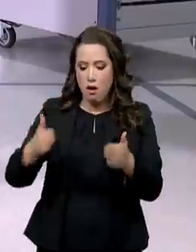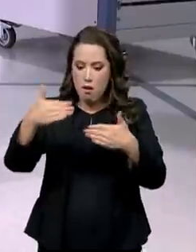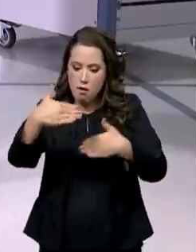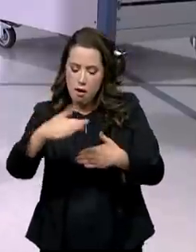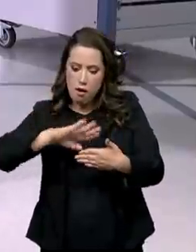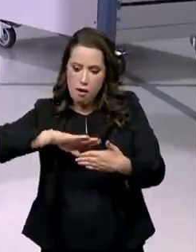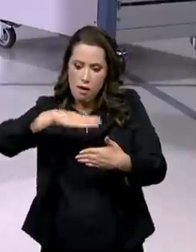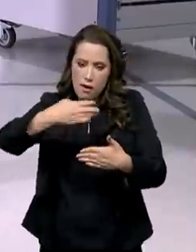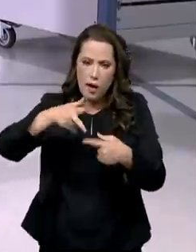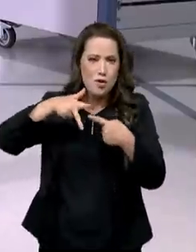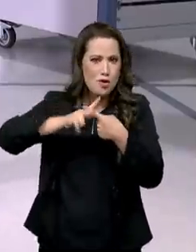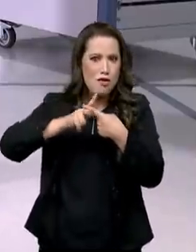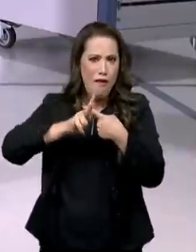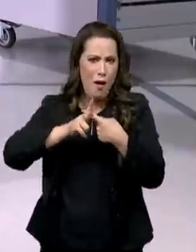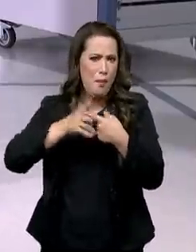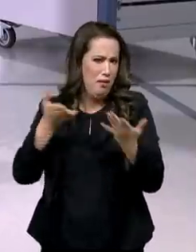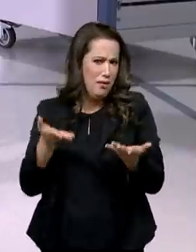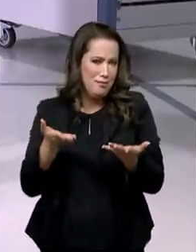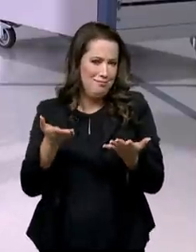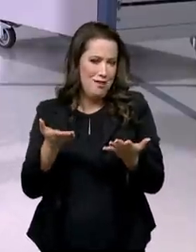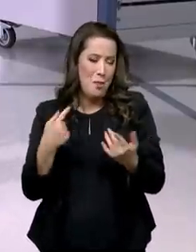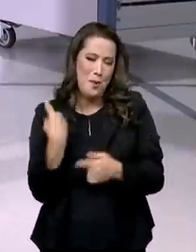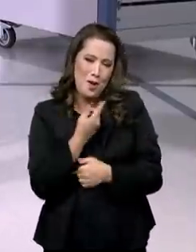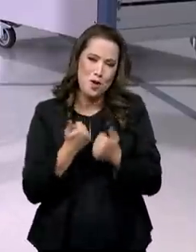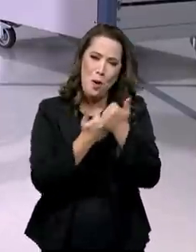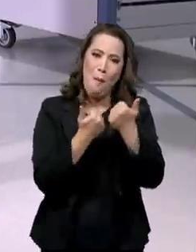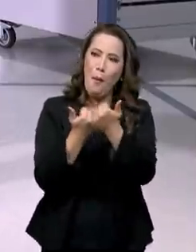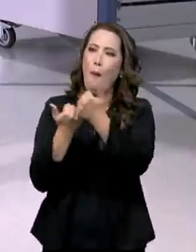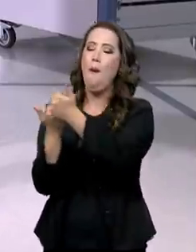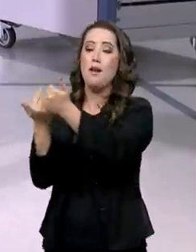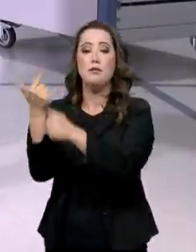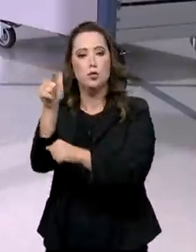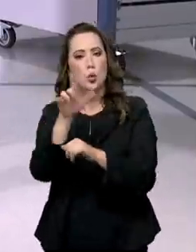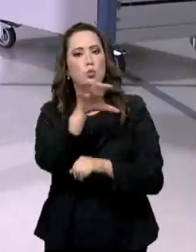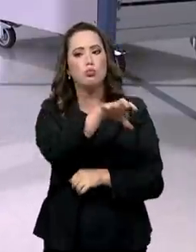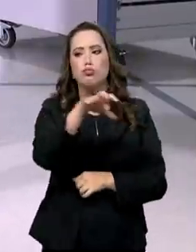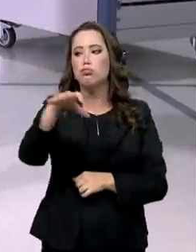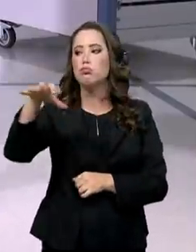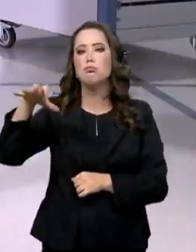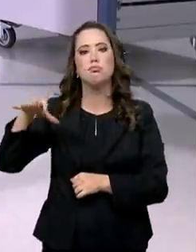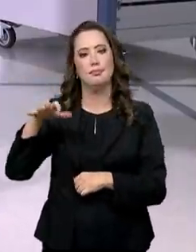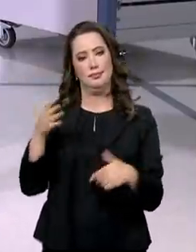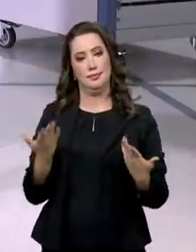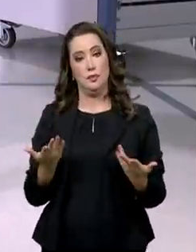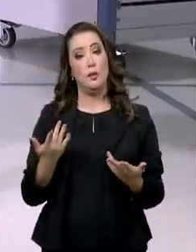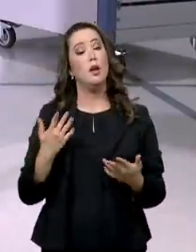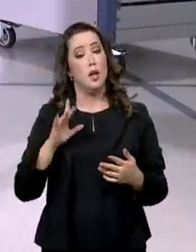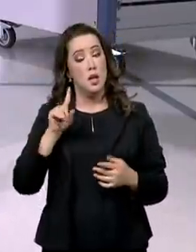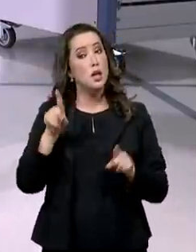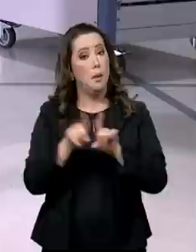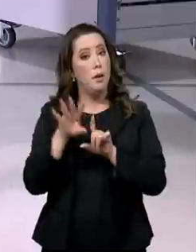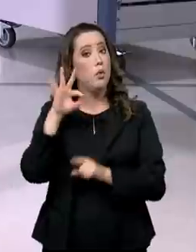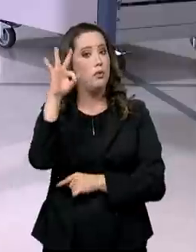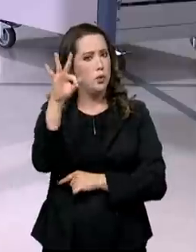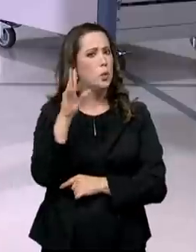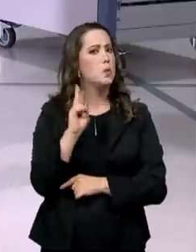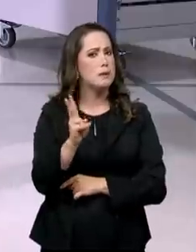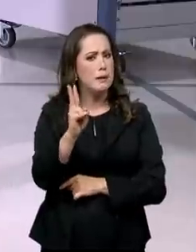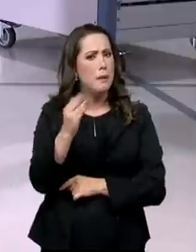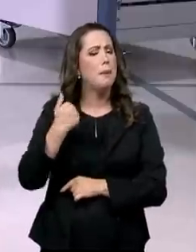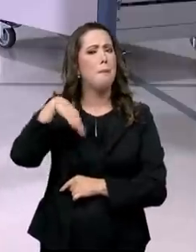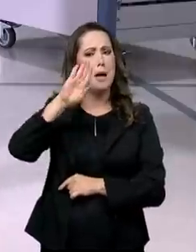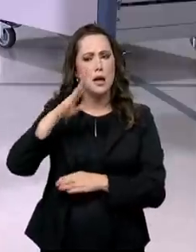nós trabalhamos com a agricultura, com todas as áreas. E daqui para frente vai ser cada vez mais. Os países que não tiverem uma